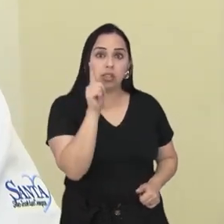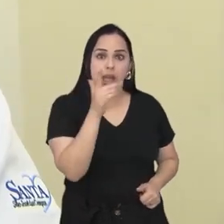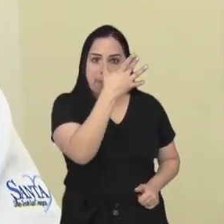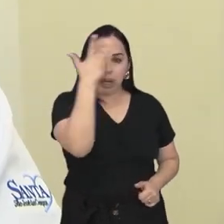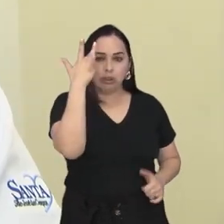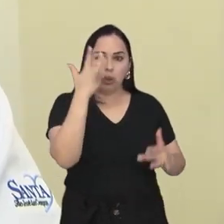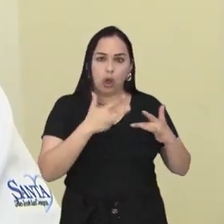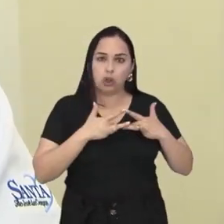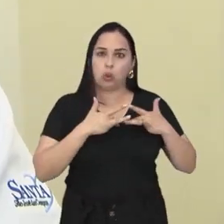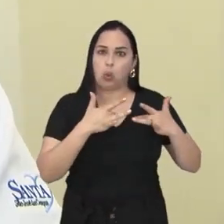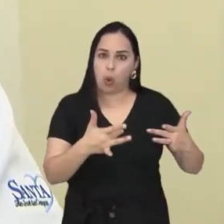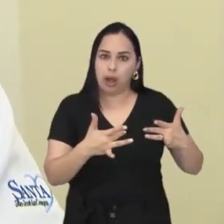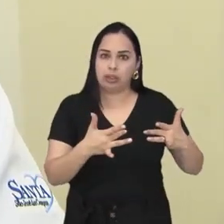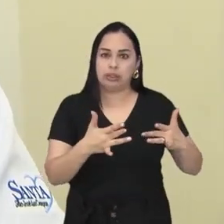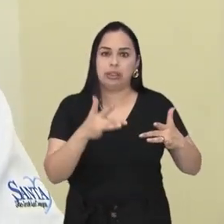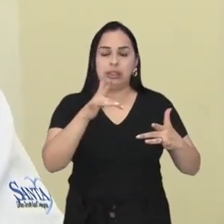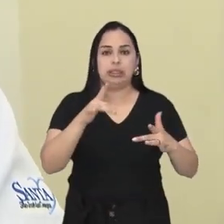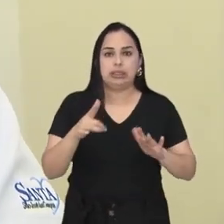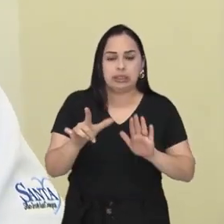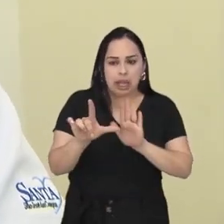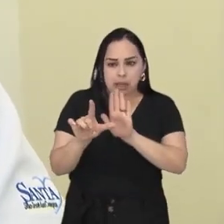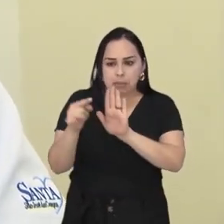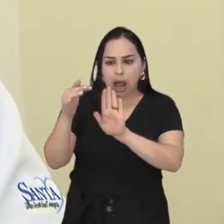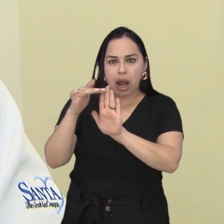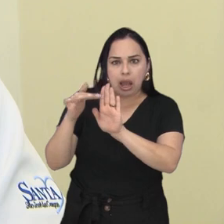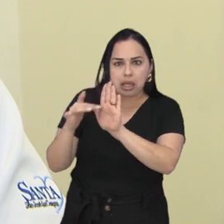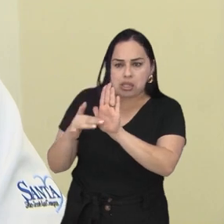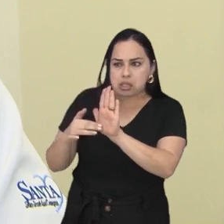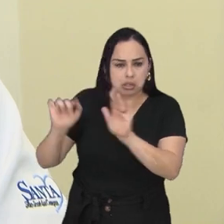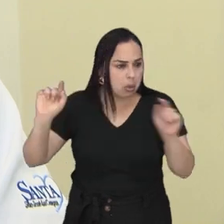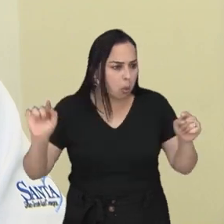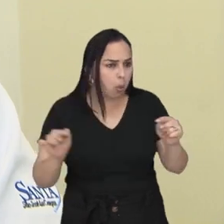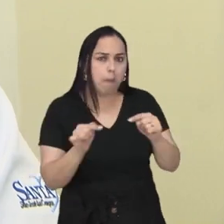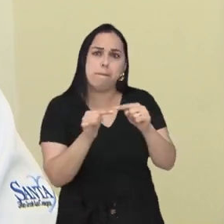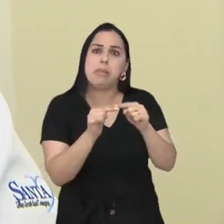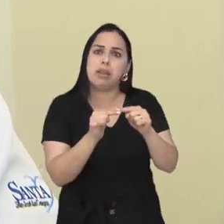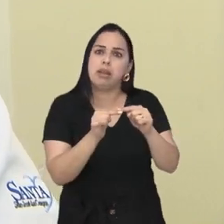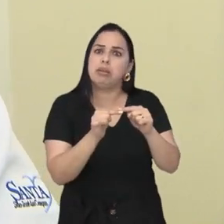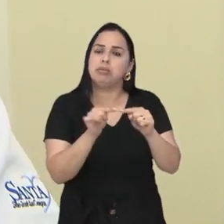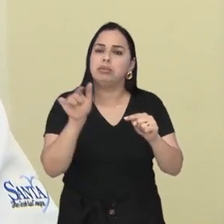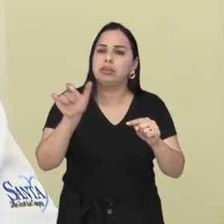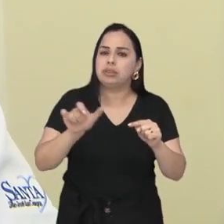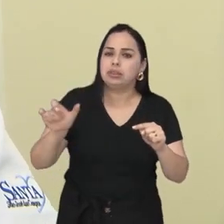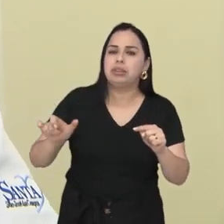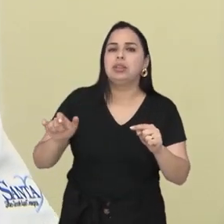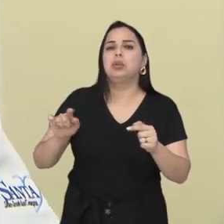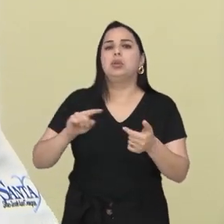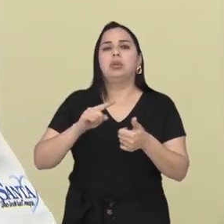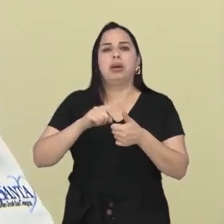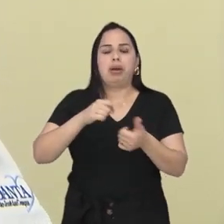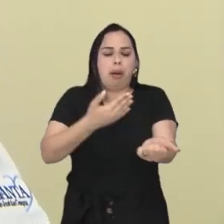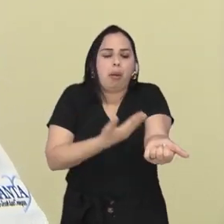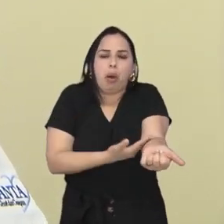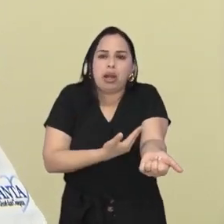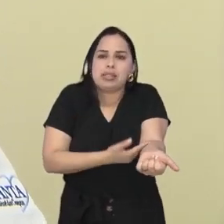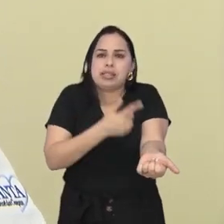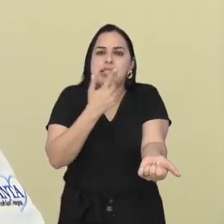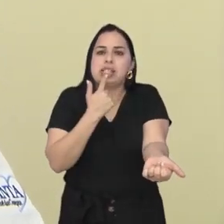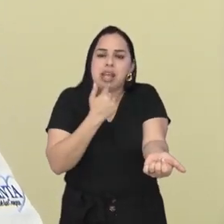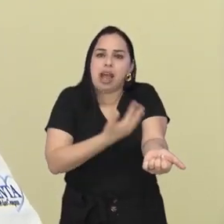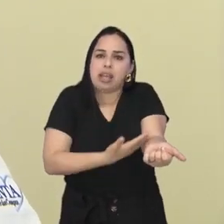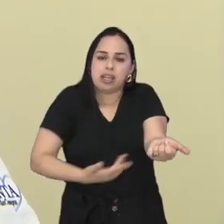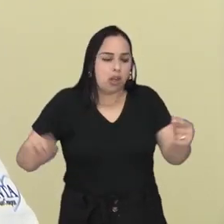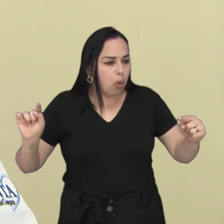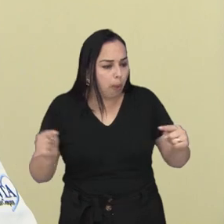doador, ele vai sair uma lista de receptores para esse doador. Em base a quê? Tipo de sangue,